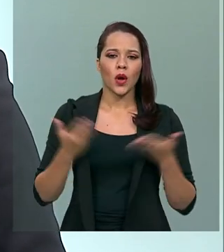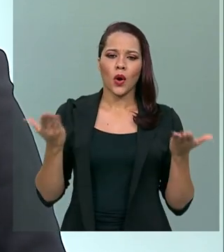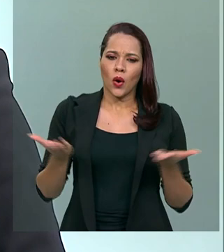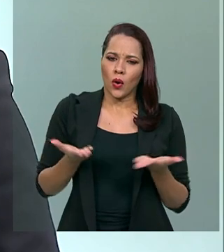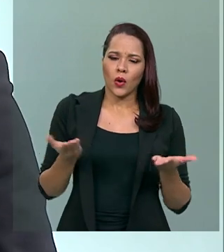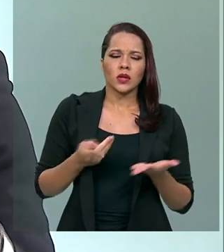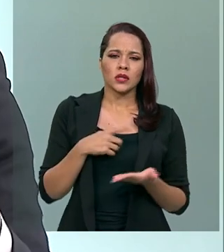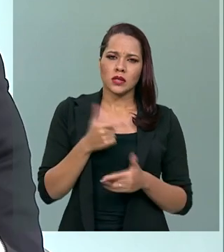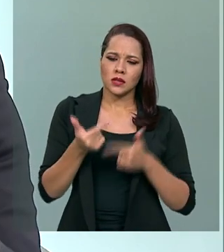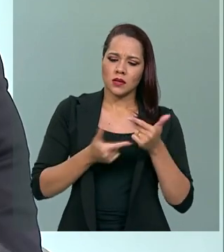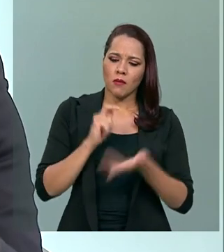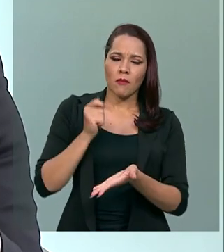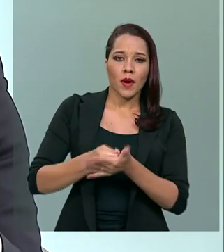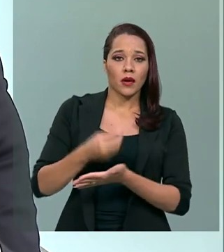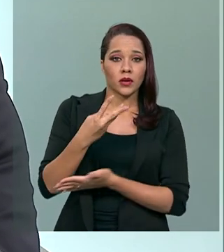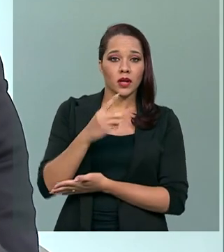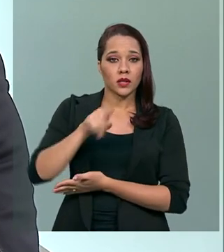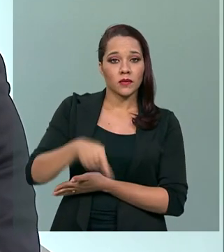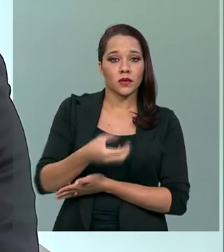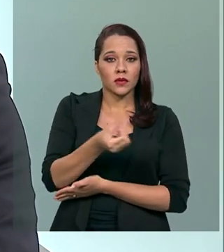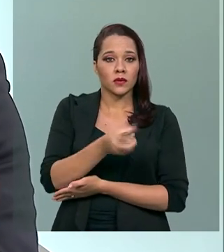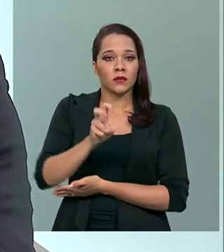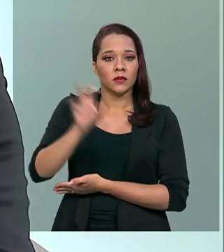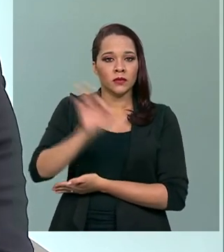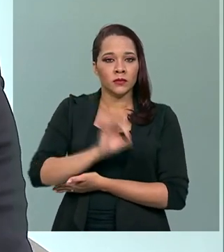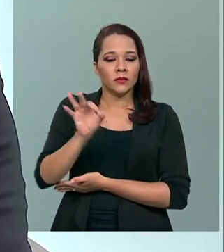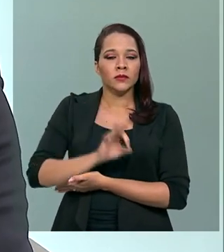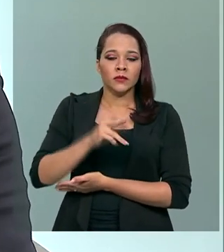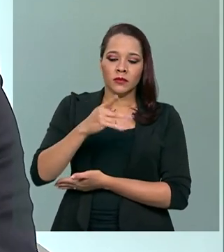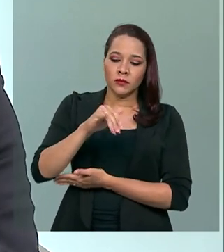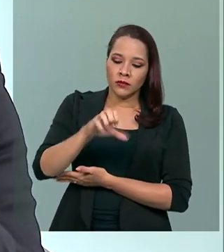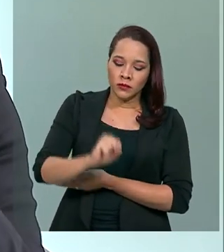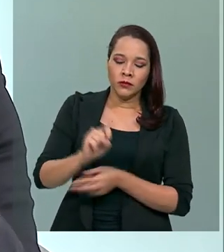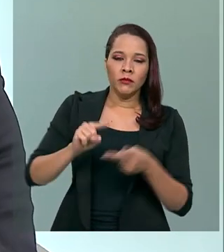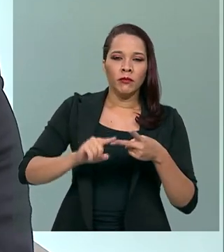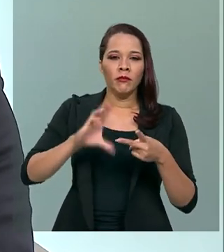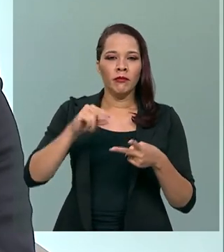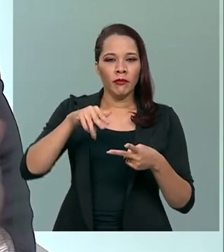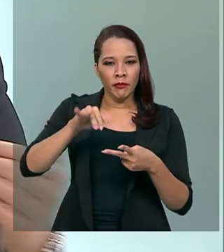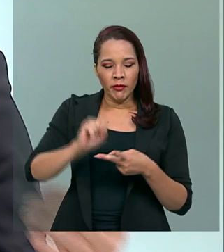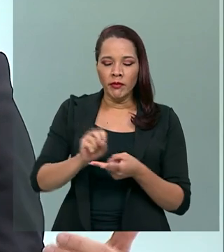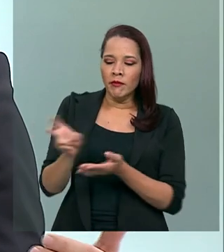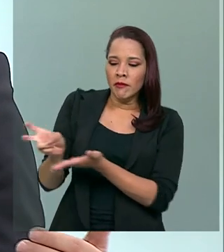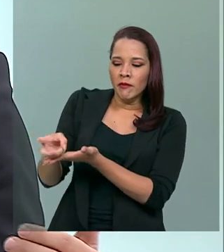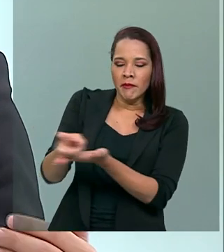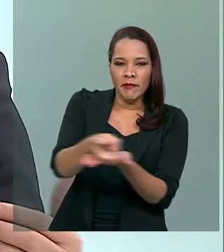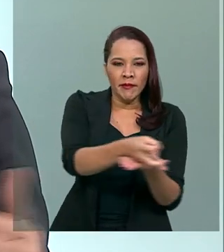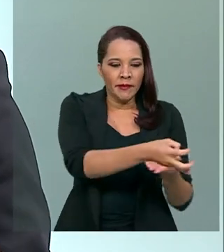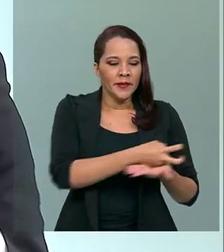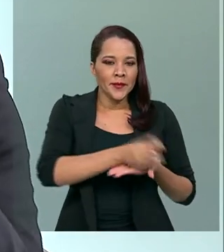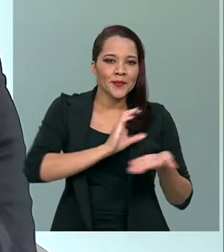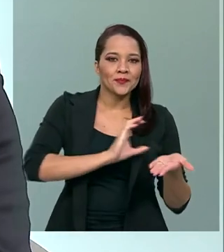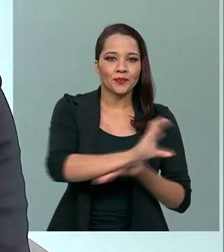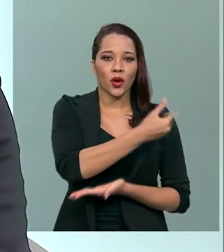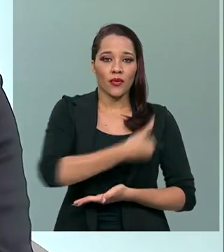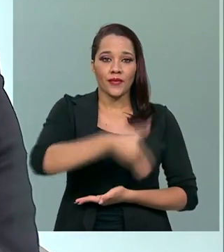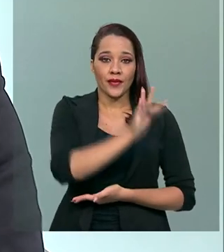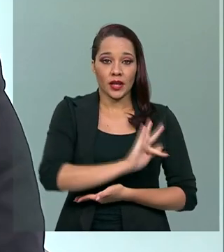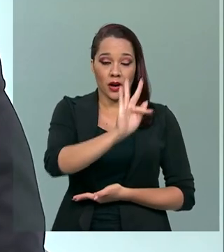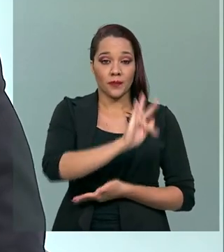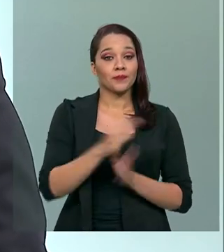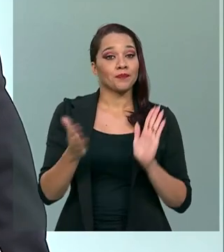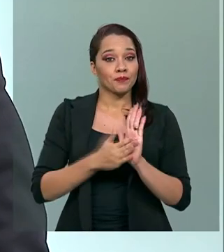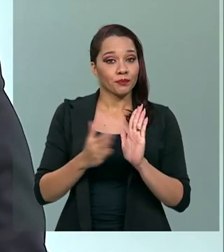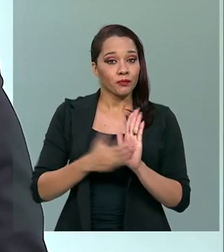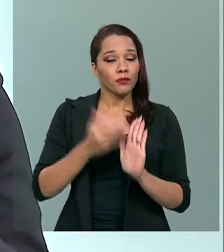serviços, ele paga 3,65% de PIS, COFINS, recolhe esse tributo ao governo federal. E com a proposta do